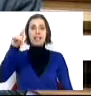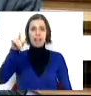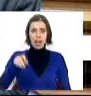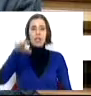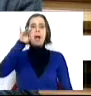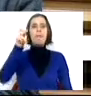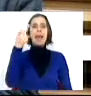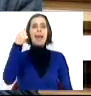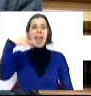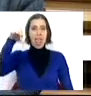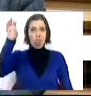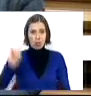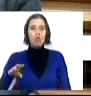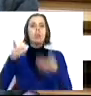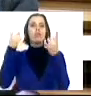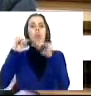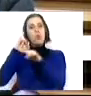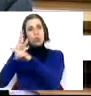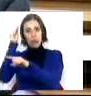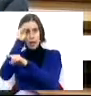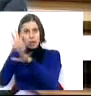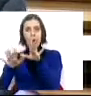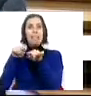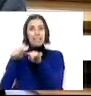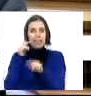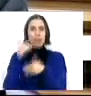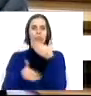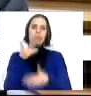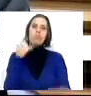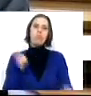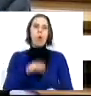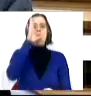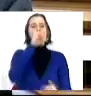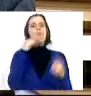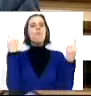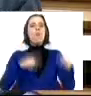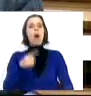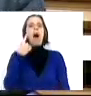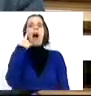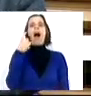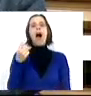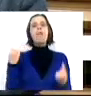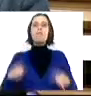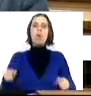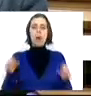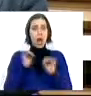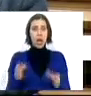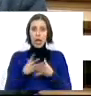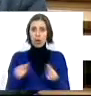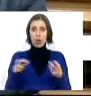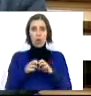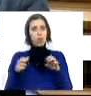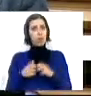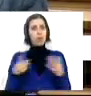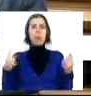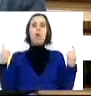Sequeiros e Torre. Ora, esta situação não pode continuar e o Governo não pode limitar-se a reconhecer, porque ninguém resolve o problema